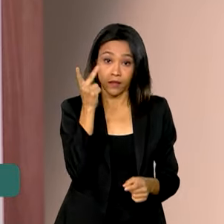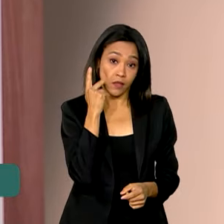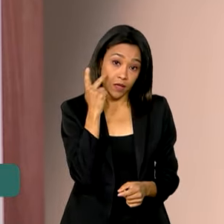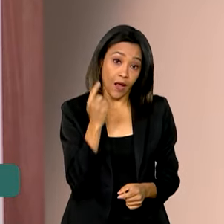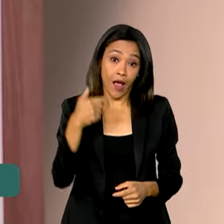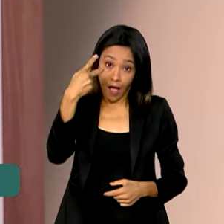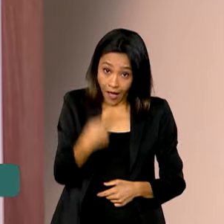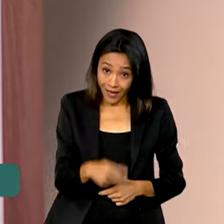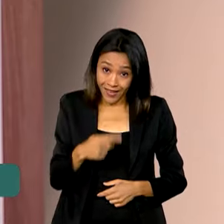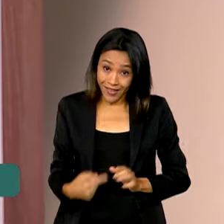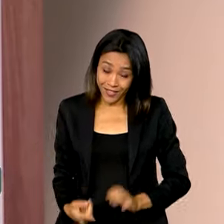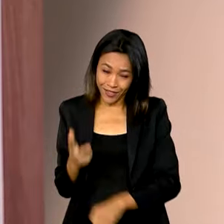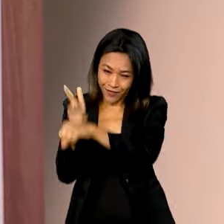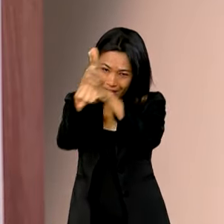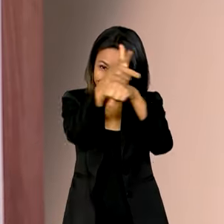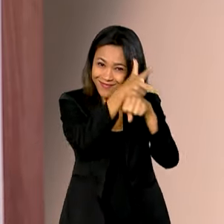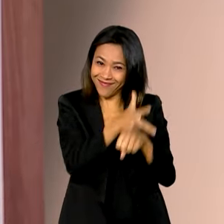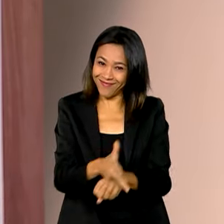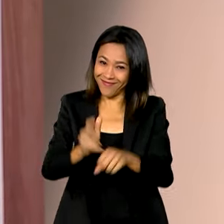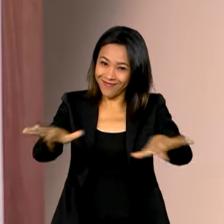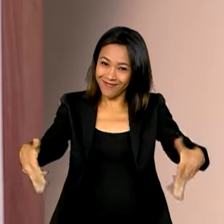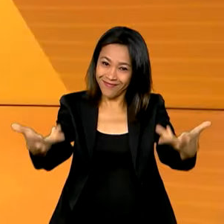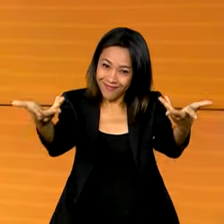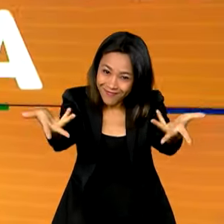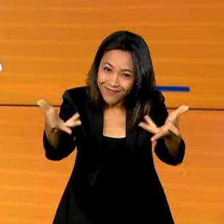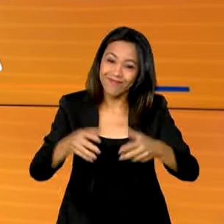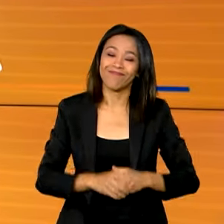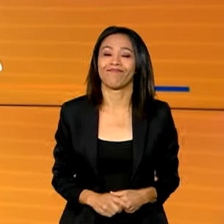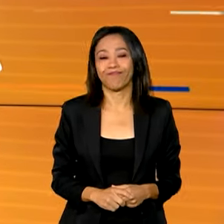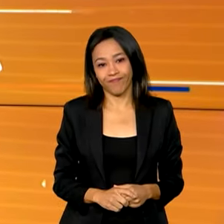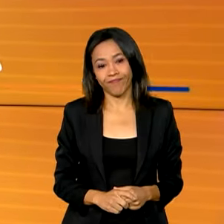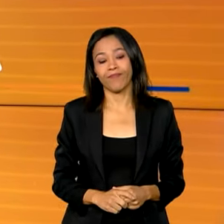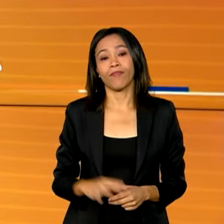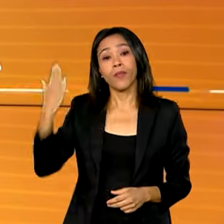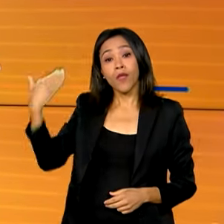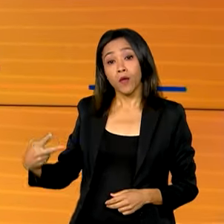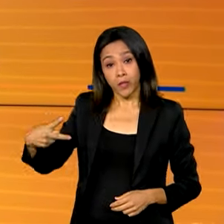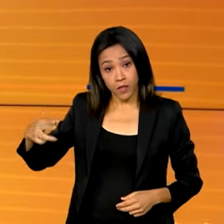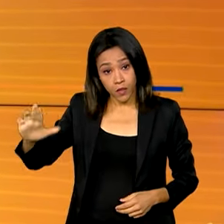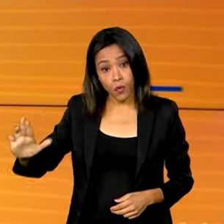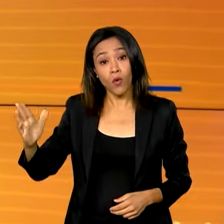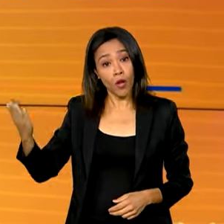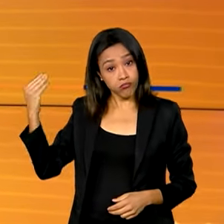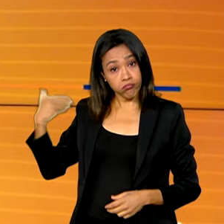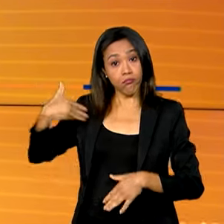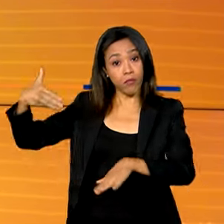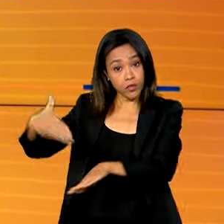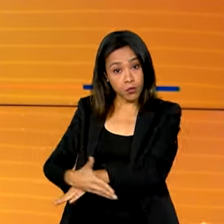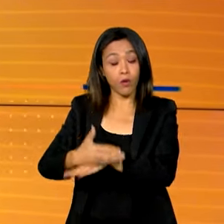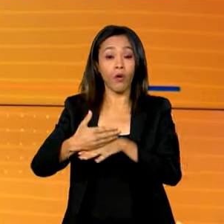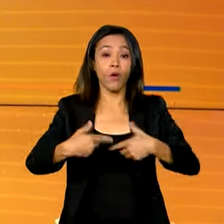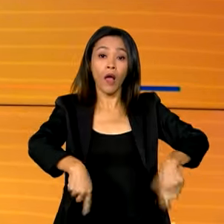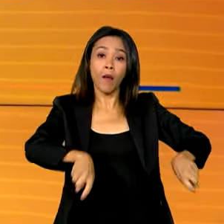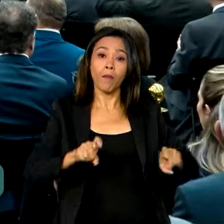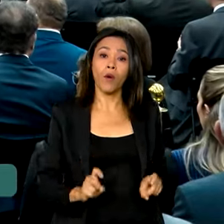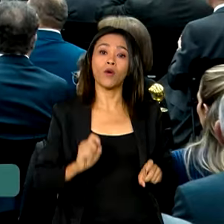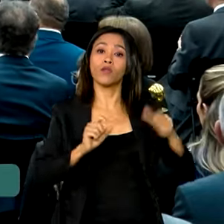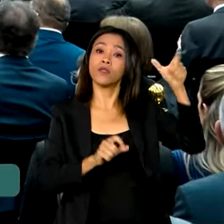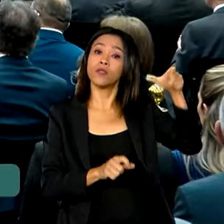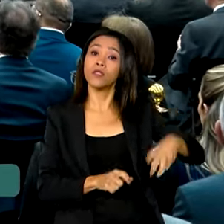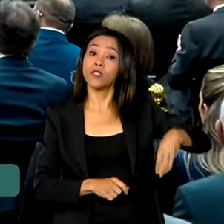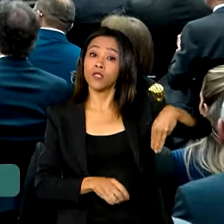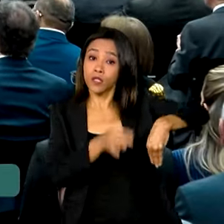Canal GOV vai transmitir ao vivo essa solenidade. O presidente Lula participou da posse do ministro do STJ,